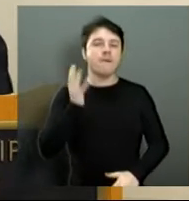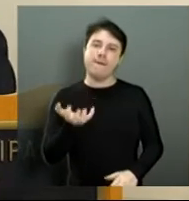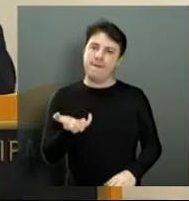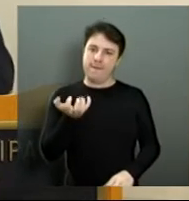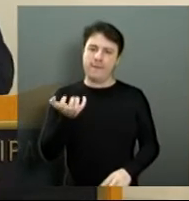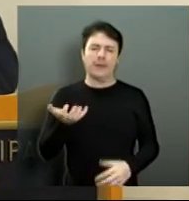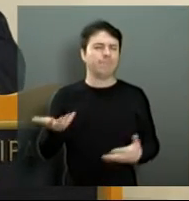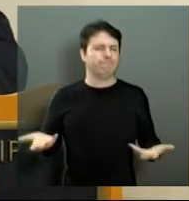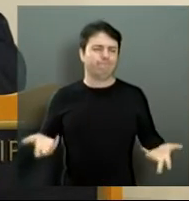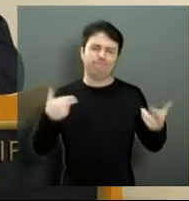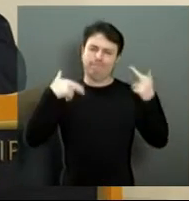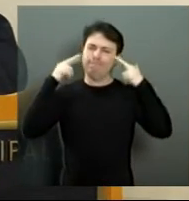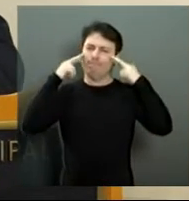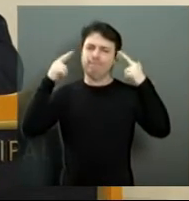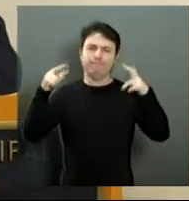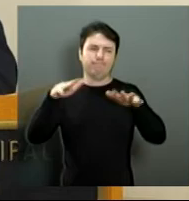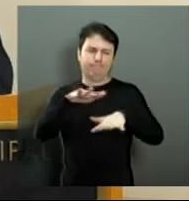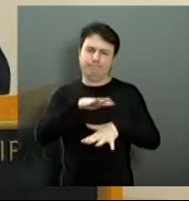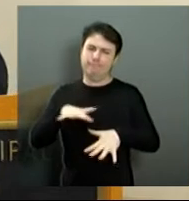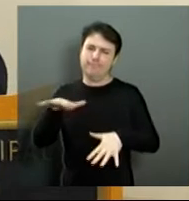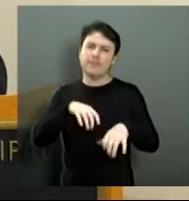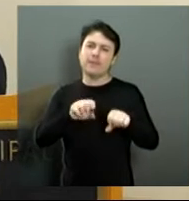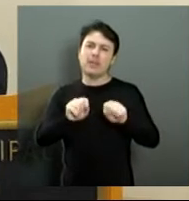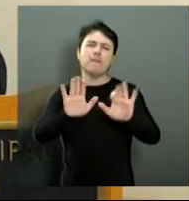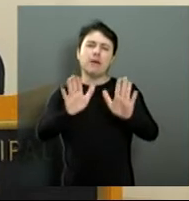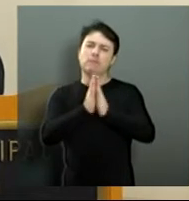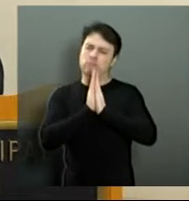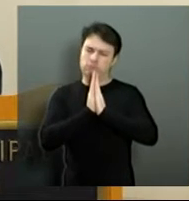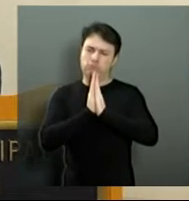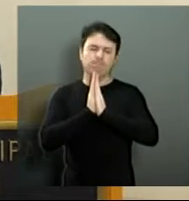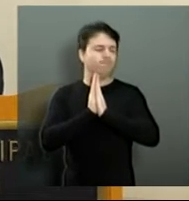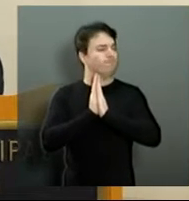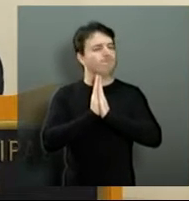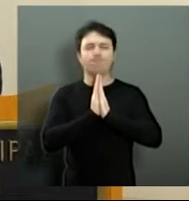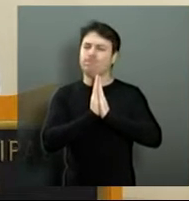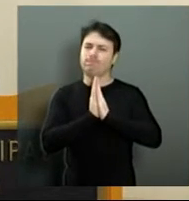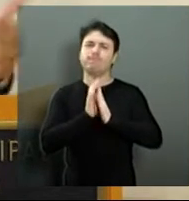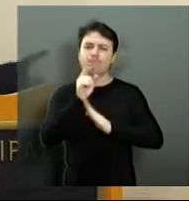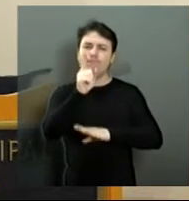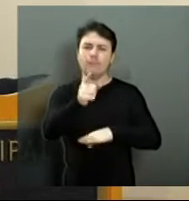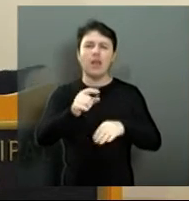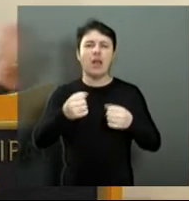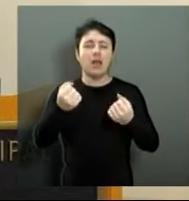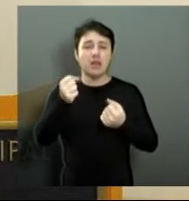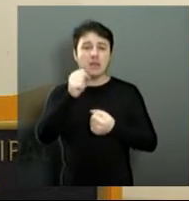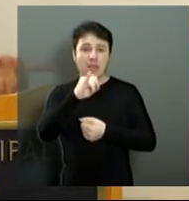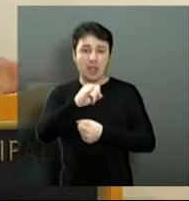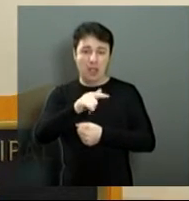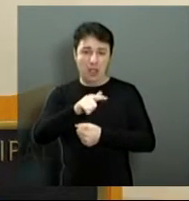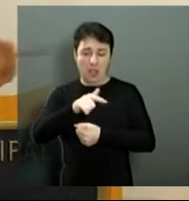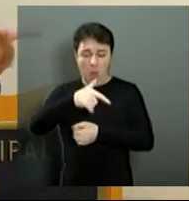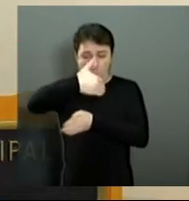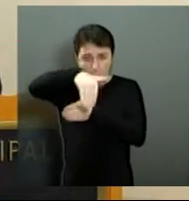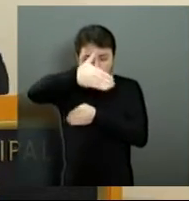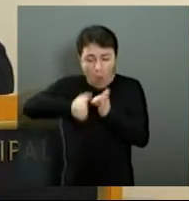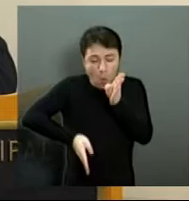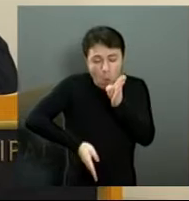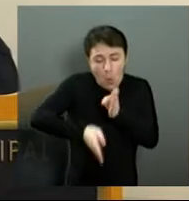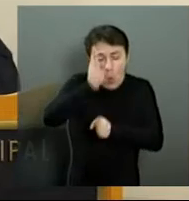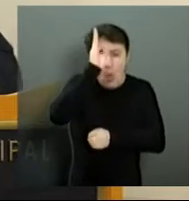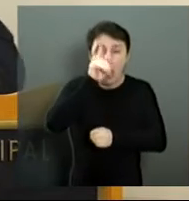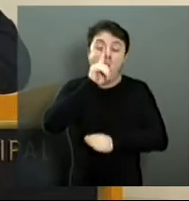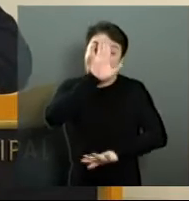todos os motociclistas, mas, por favor, preste atenção quando vai andar no corredor, ou perto da sarjeta, enfim, com nossos